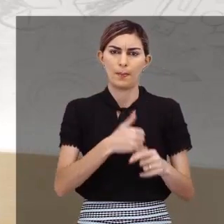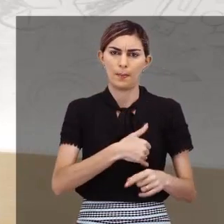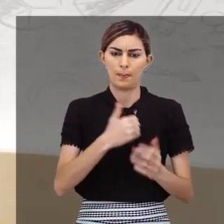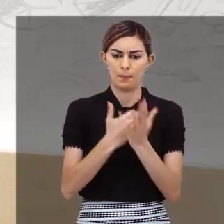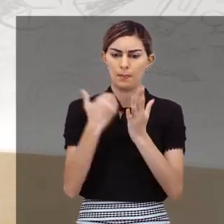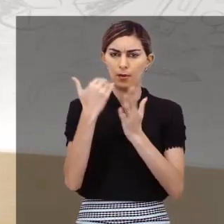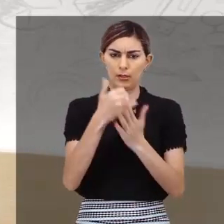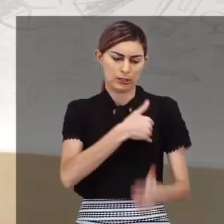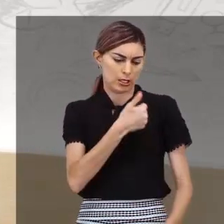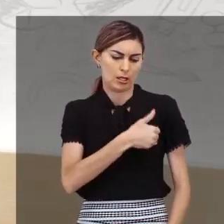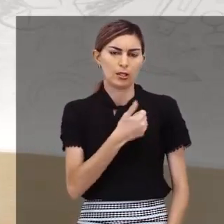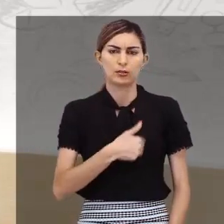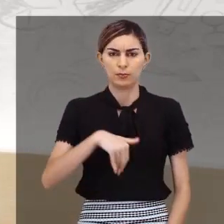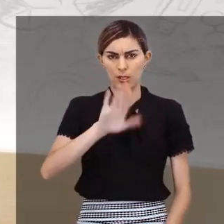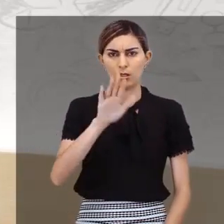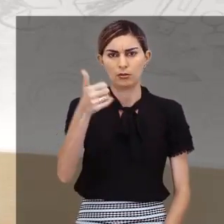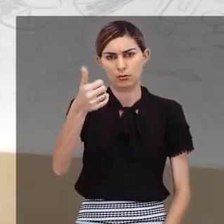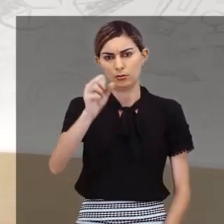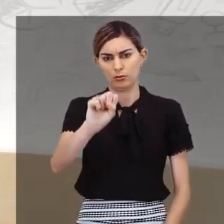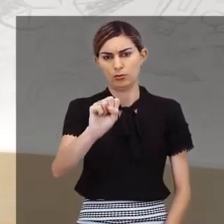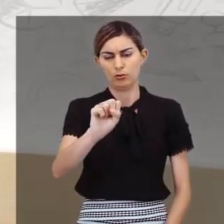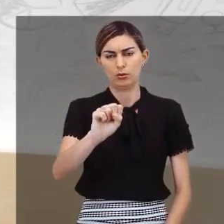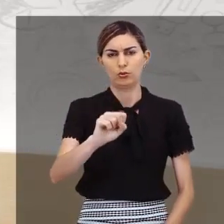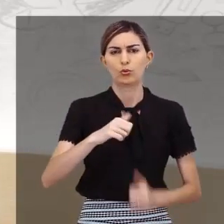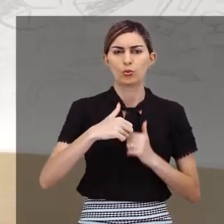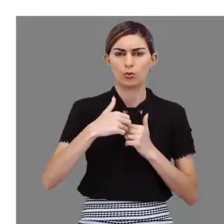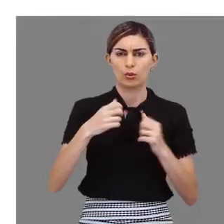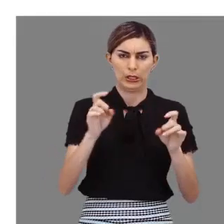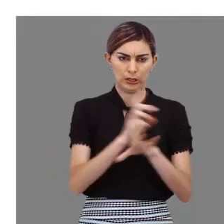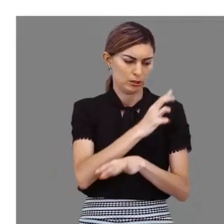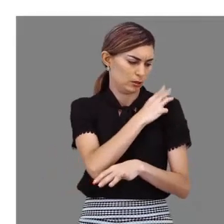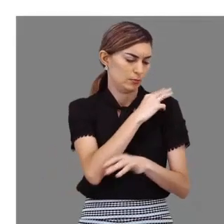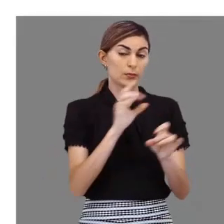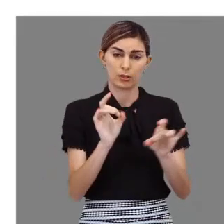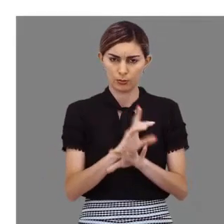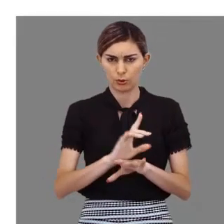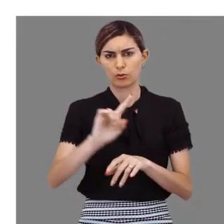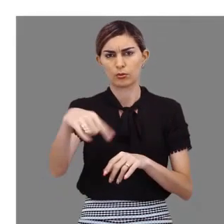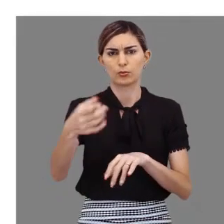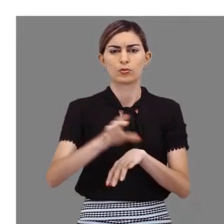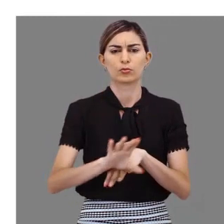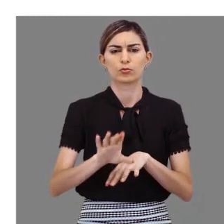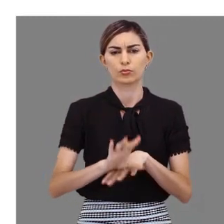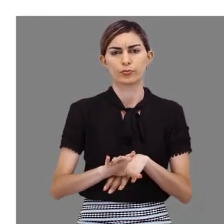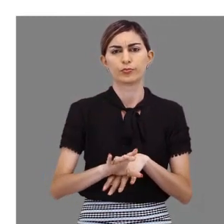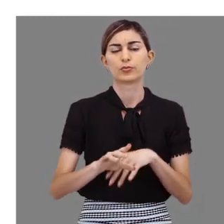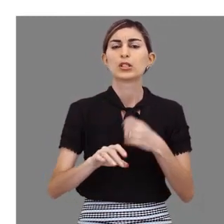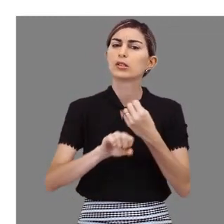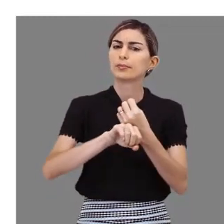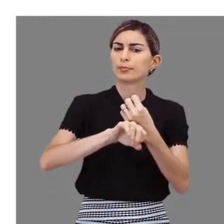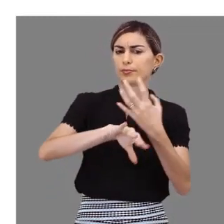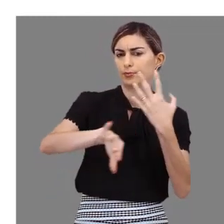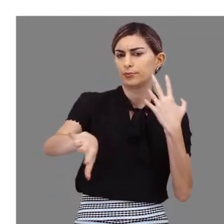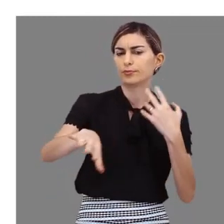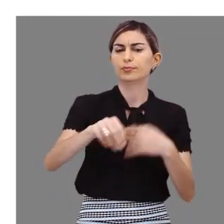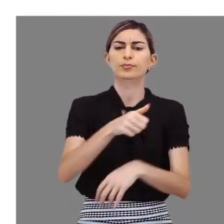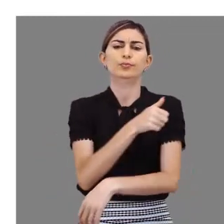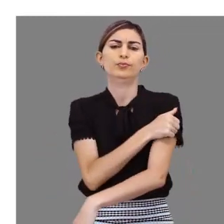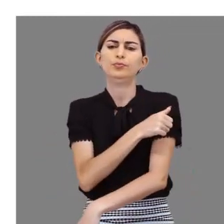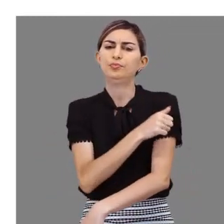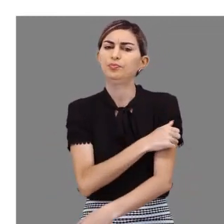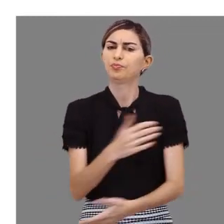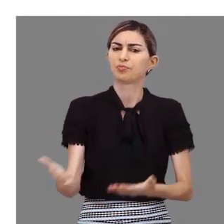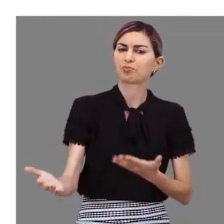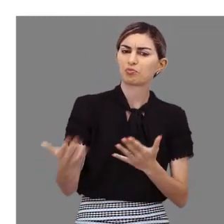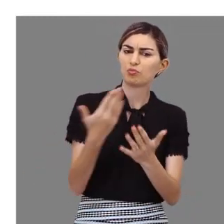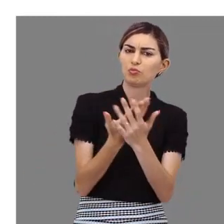18 anos, na forma de oferta subsequente. Já na modalidade à distância, atende estudantes, jovens